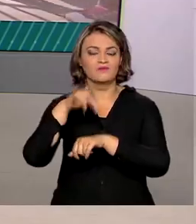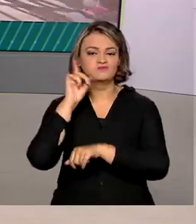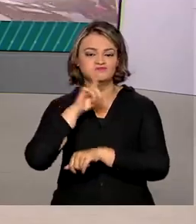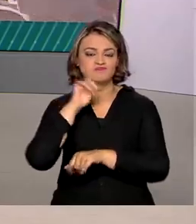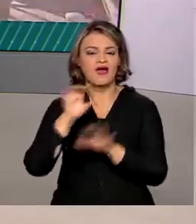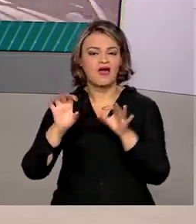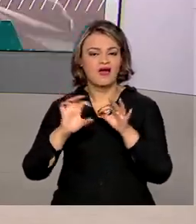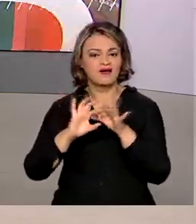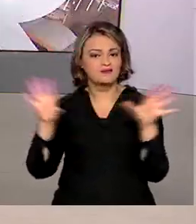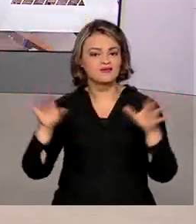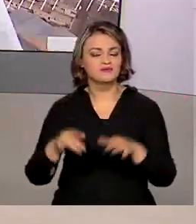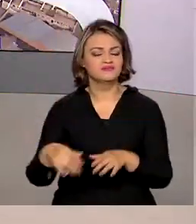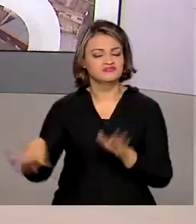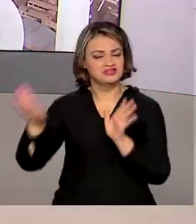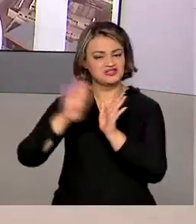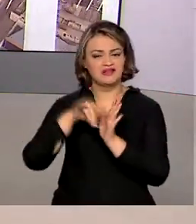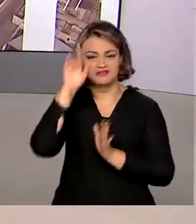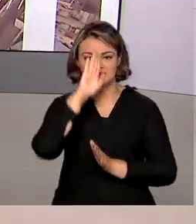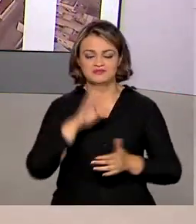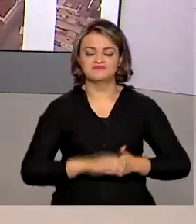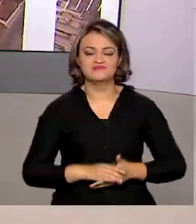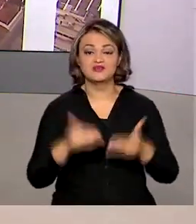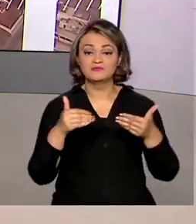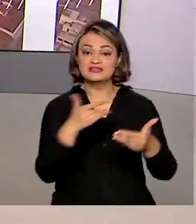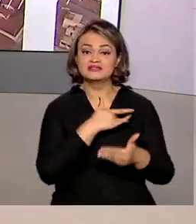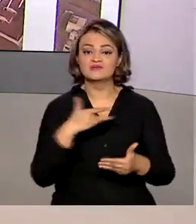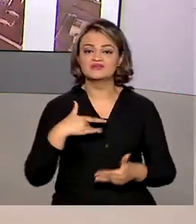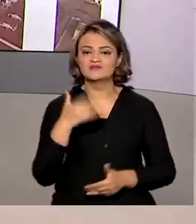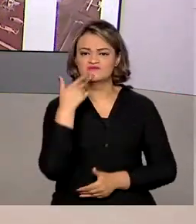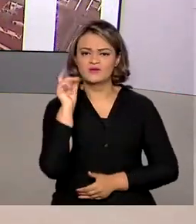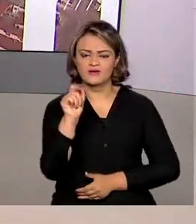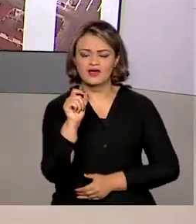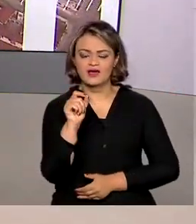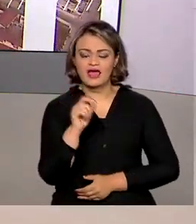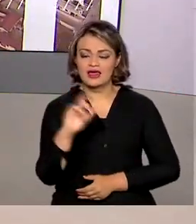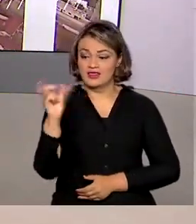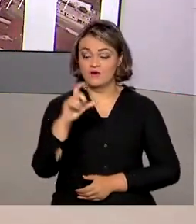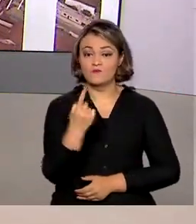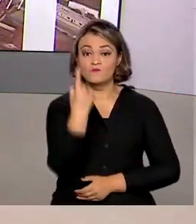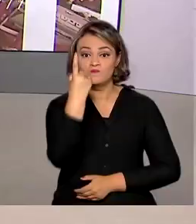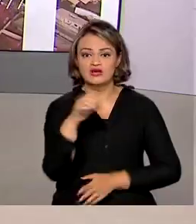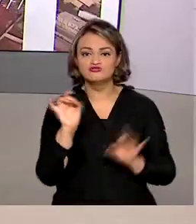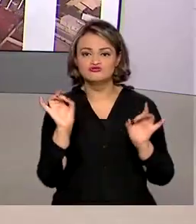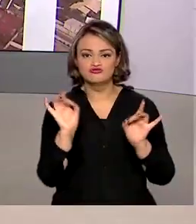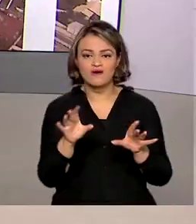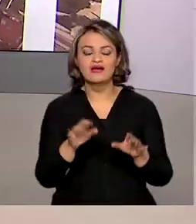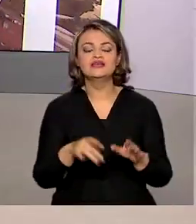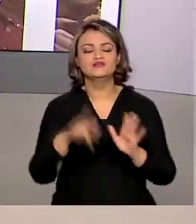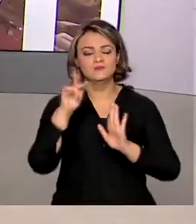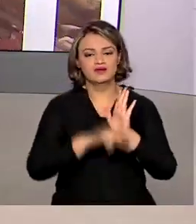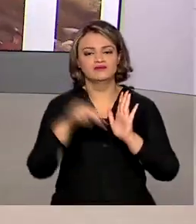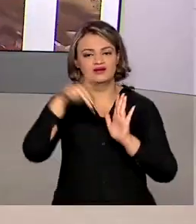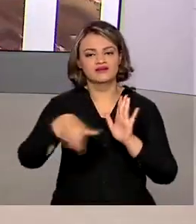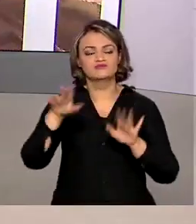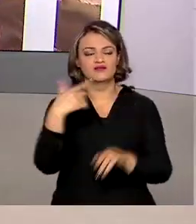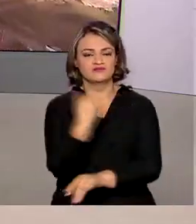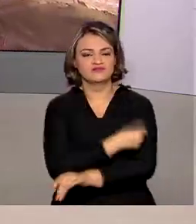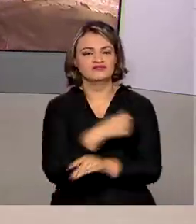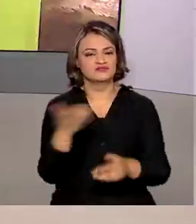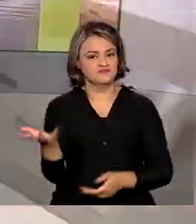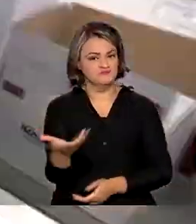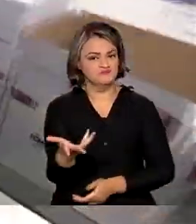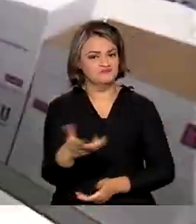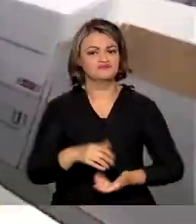Unidos. Segundo o Ministério da Saúde, a vacina de dose única vai acelerar o andamento do Plano Nacional de Imunização.